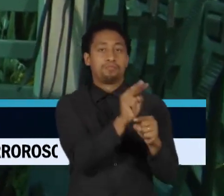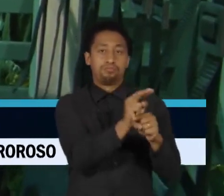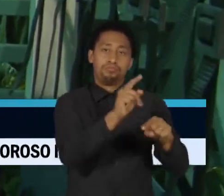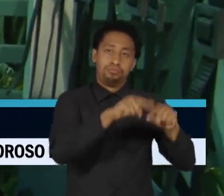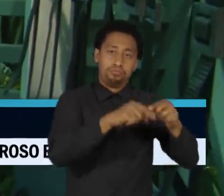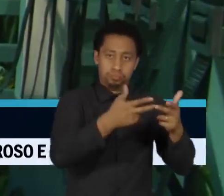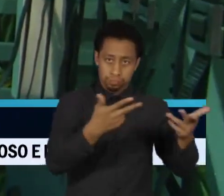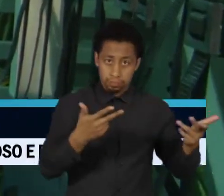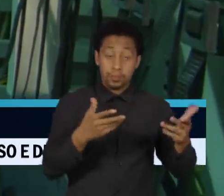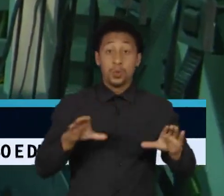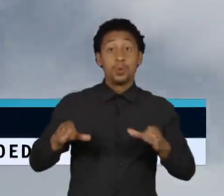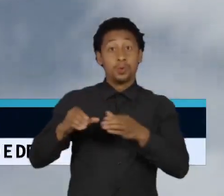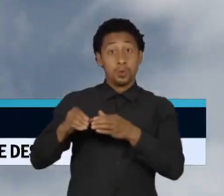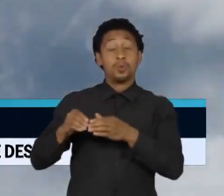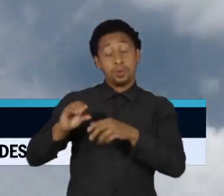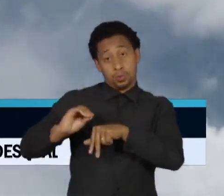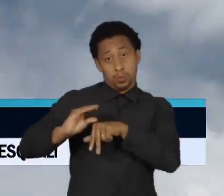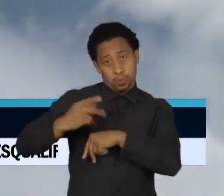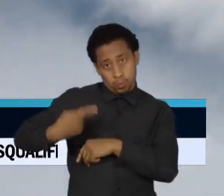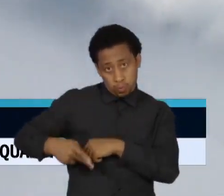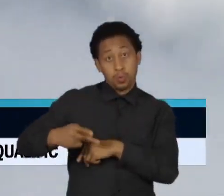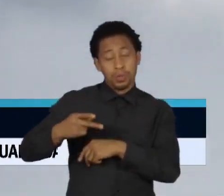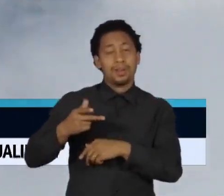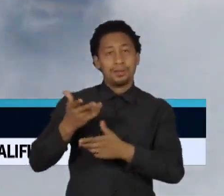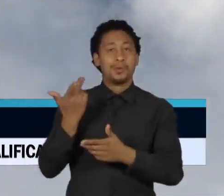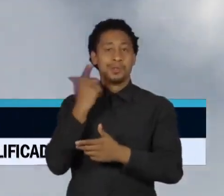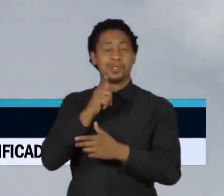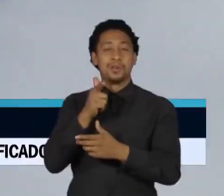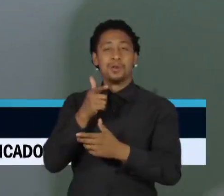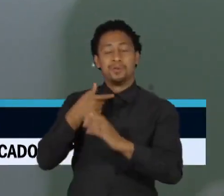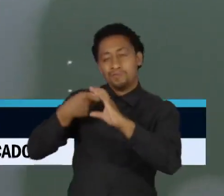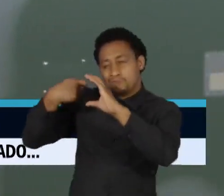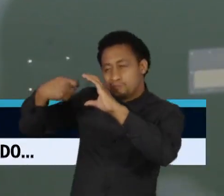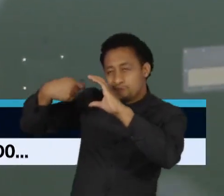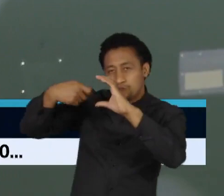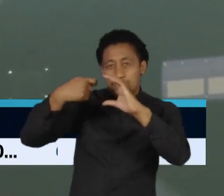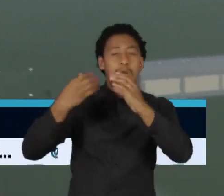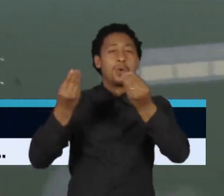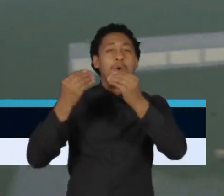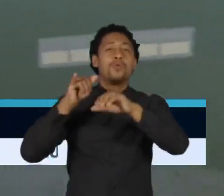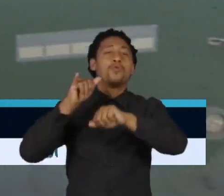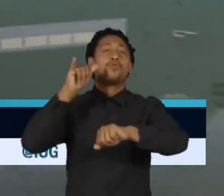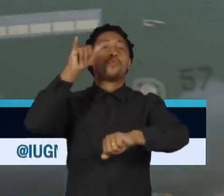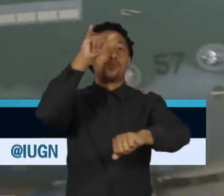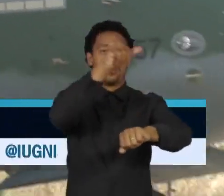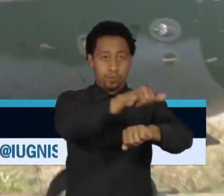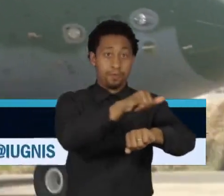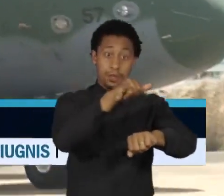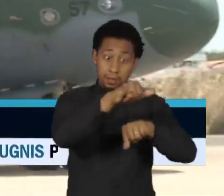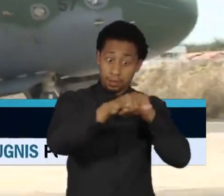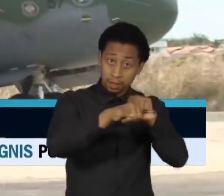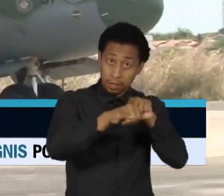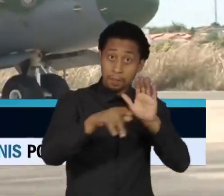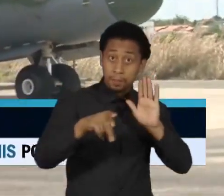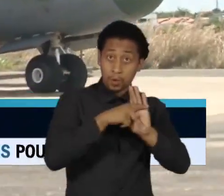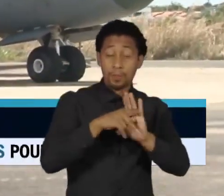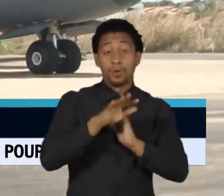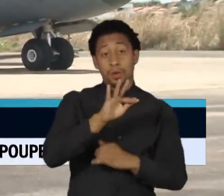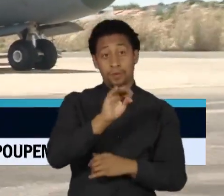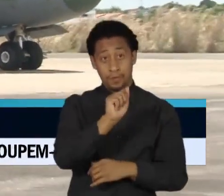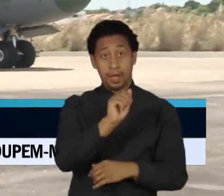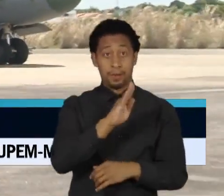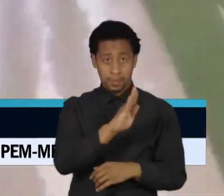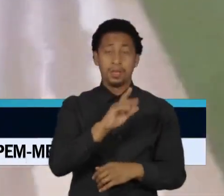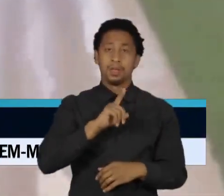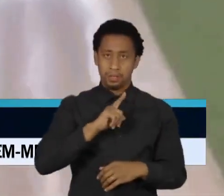equipe da TV Cultura acompanhou o sobrevoo. Os aviões usados pela FAB ainda estão equipados com